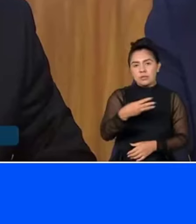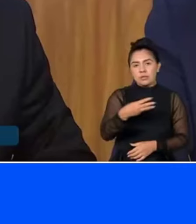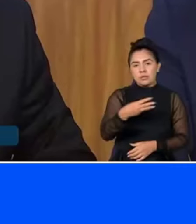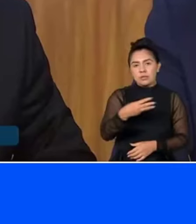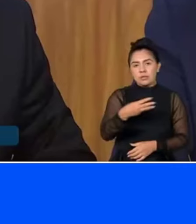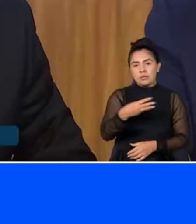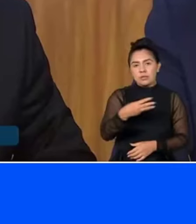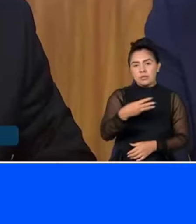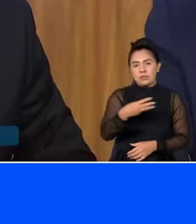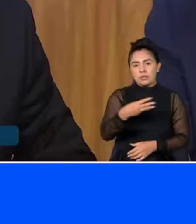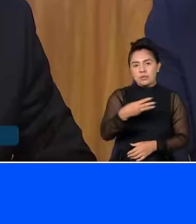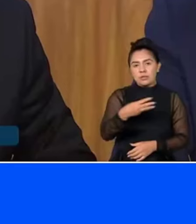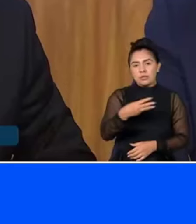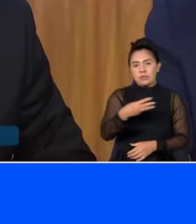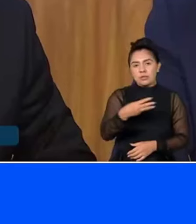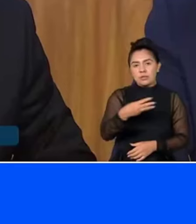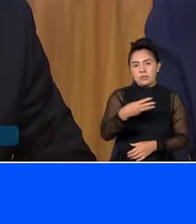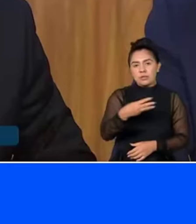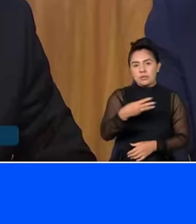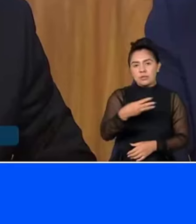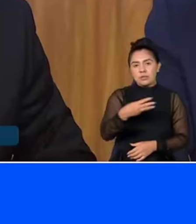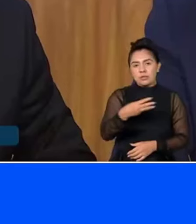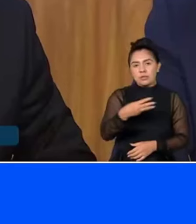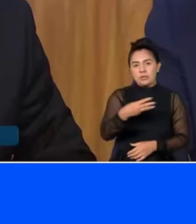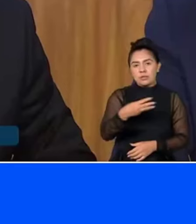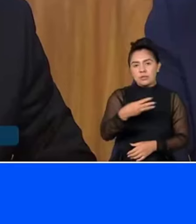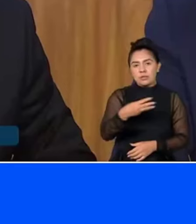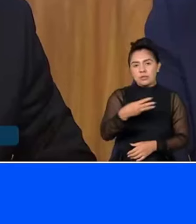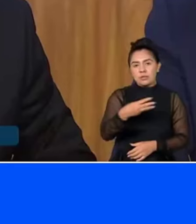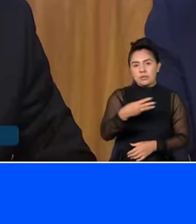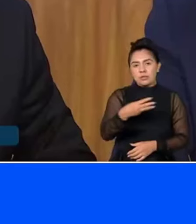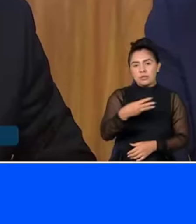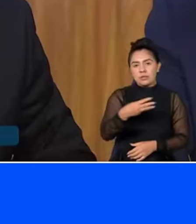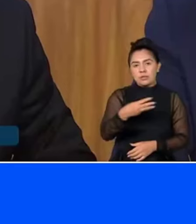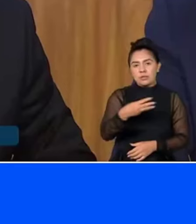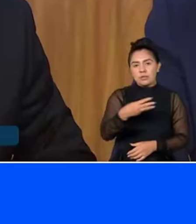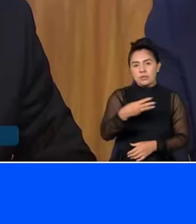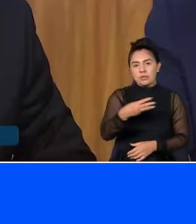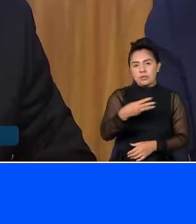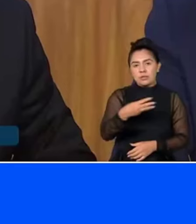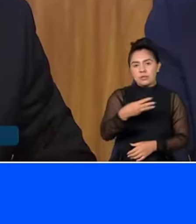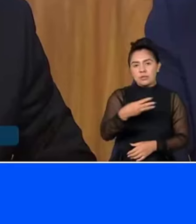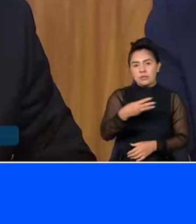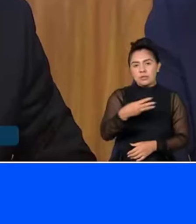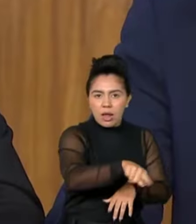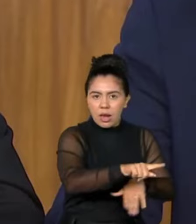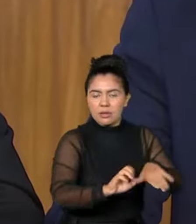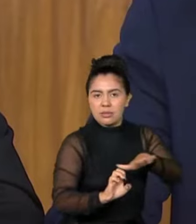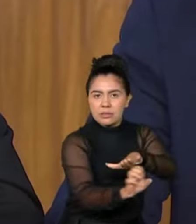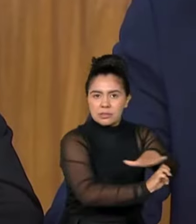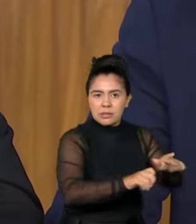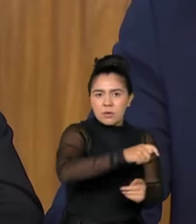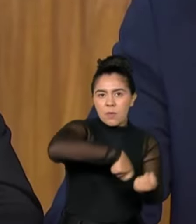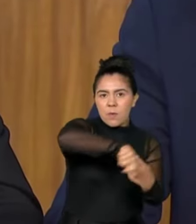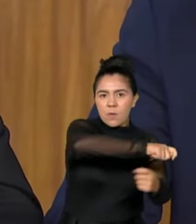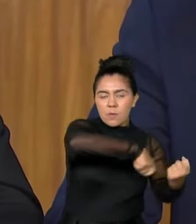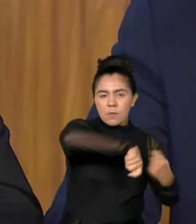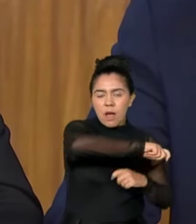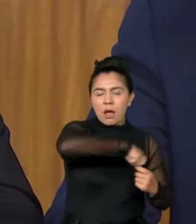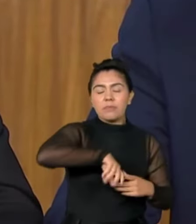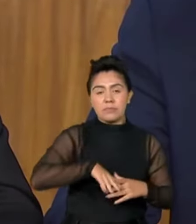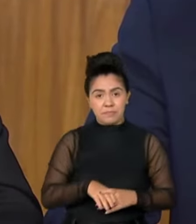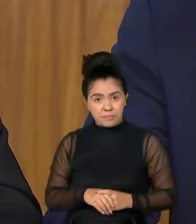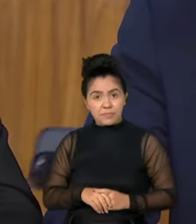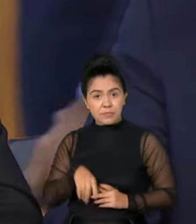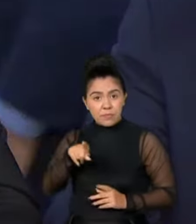não exaltar o governo Lula Vamos a esse primeiro trecho? Vamos nessa! O senhor fez